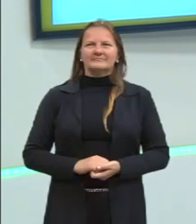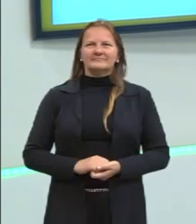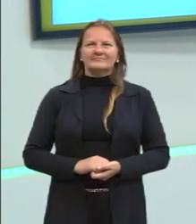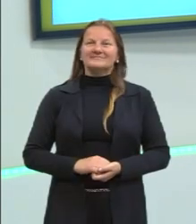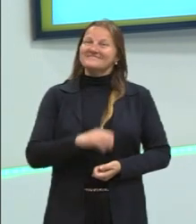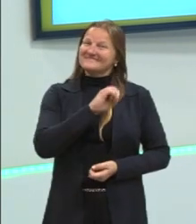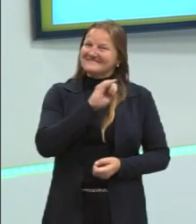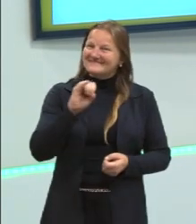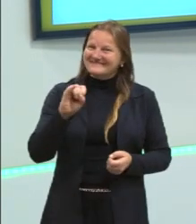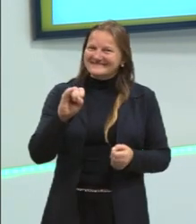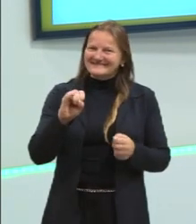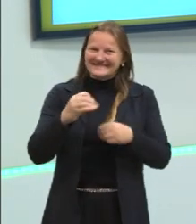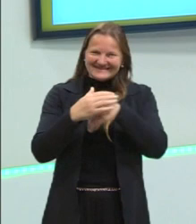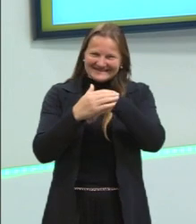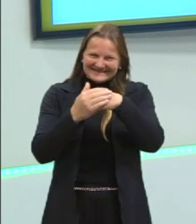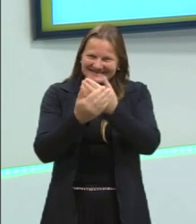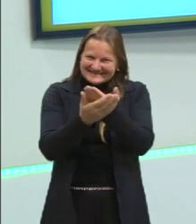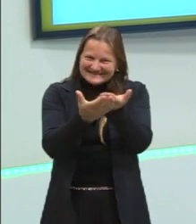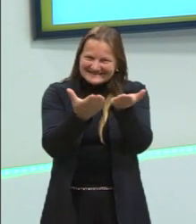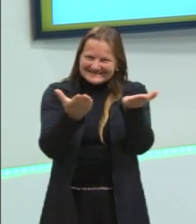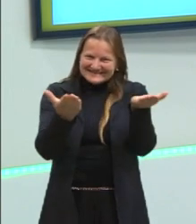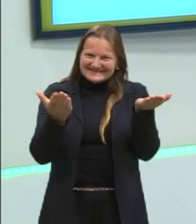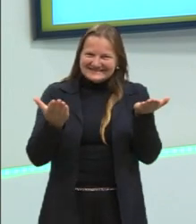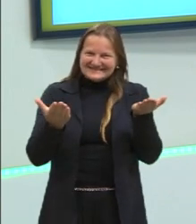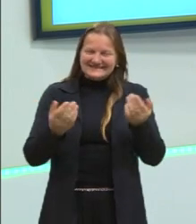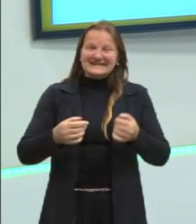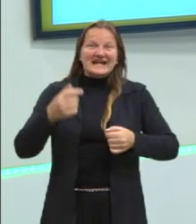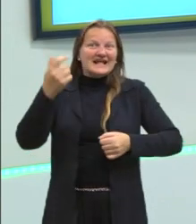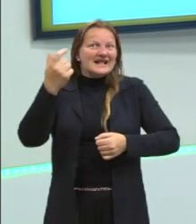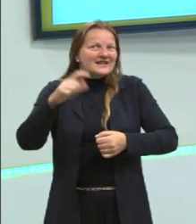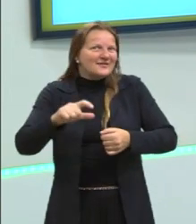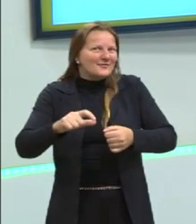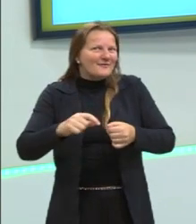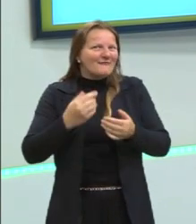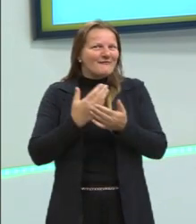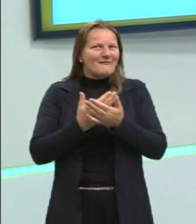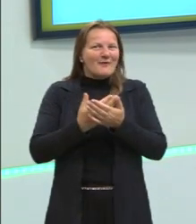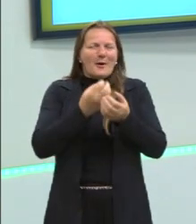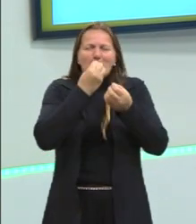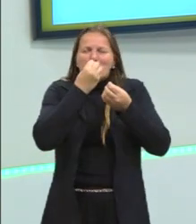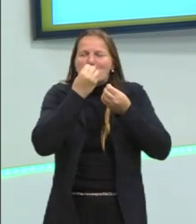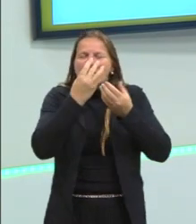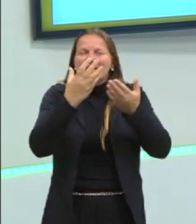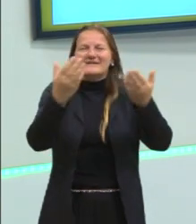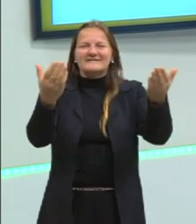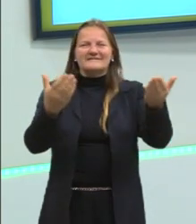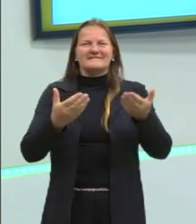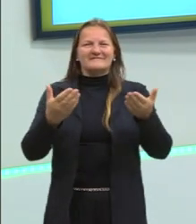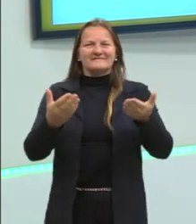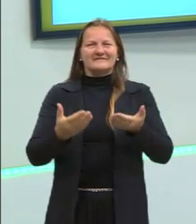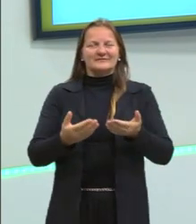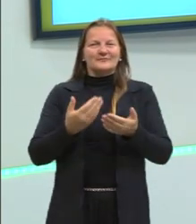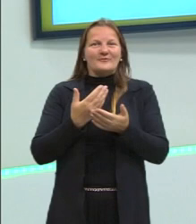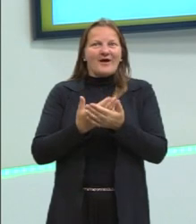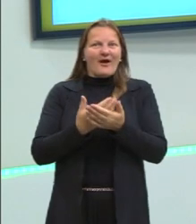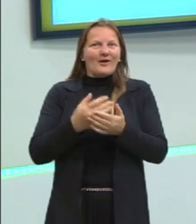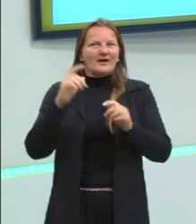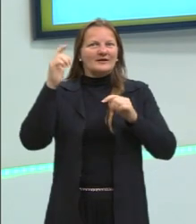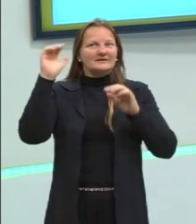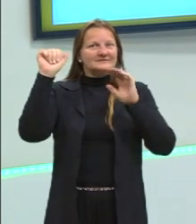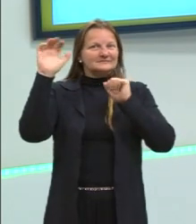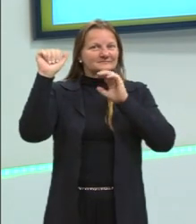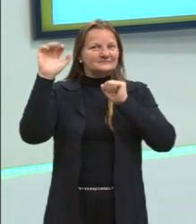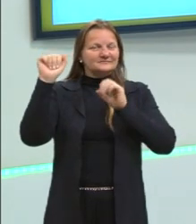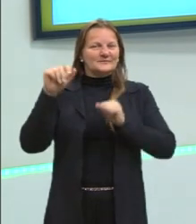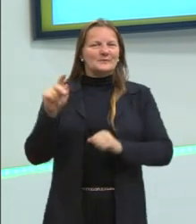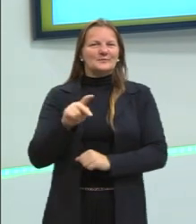Olá carinhos, mais uma vez, sejam bem-vindos à classe de língua espanhola. Eu sou